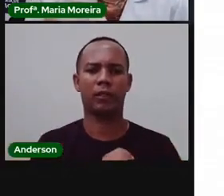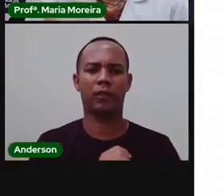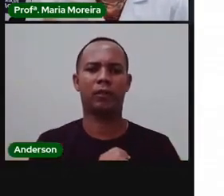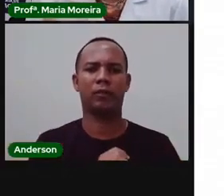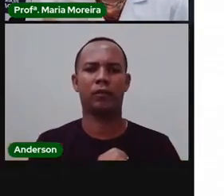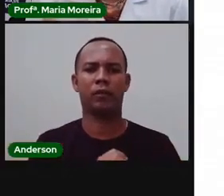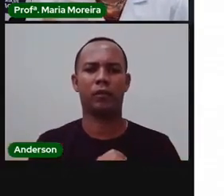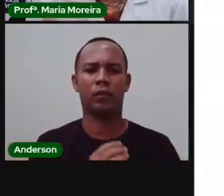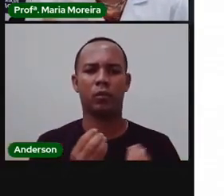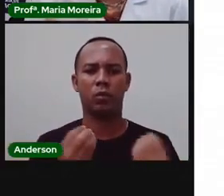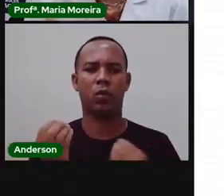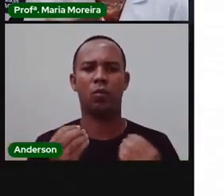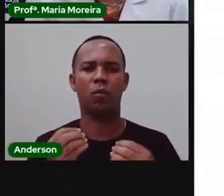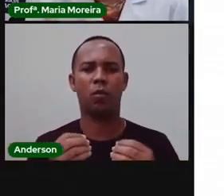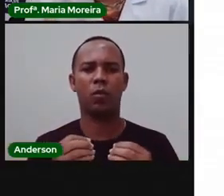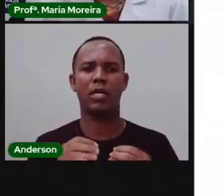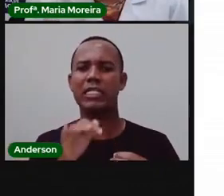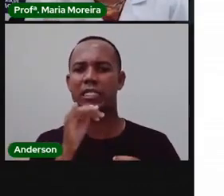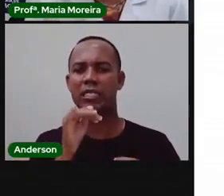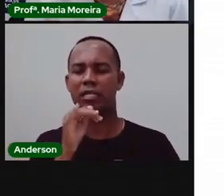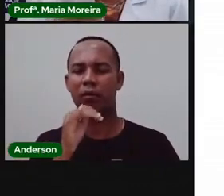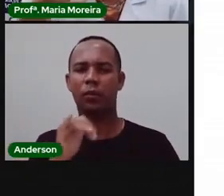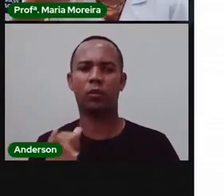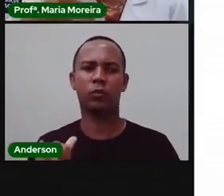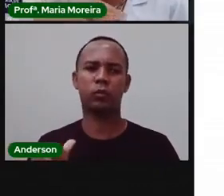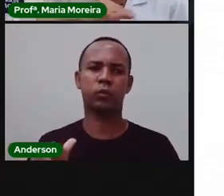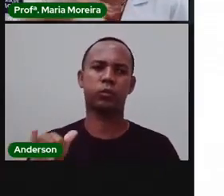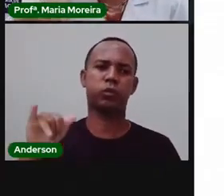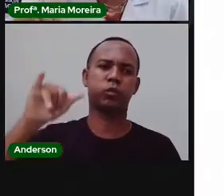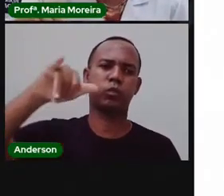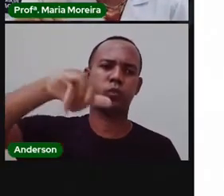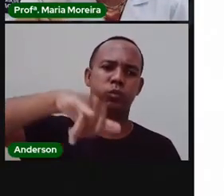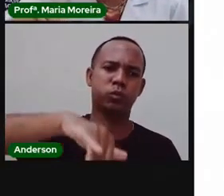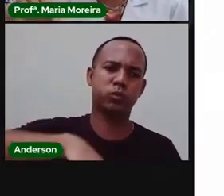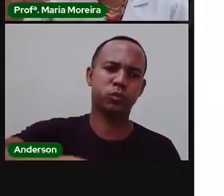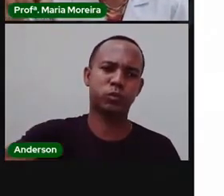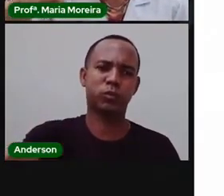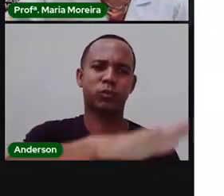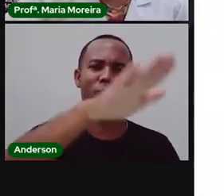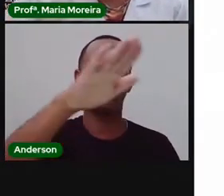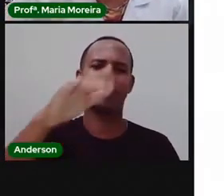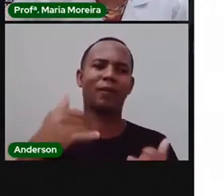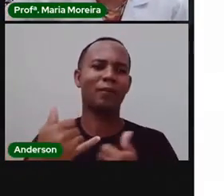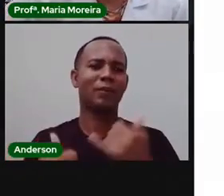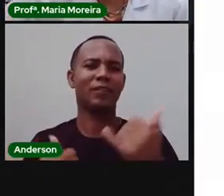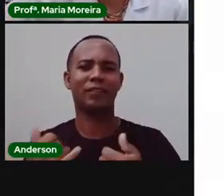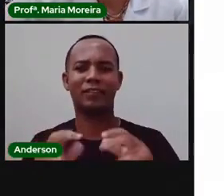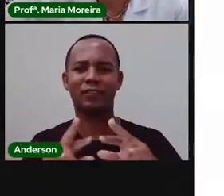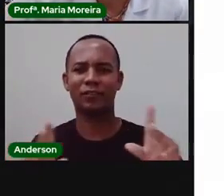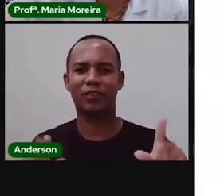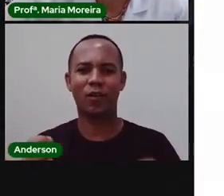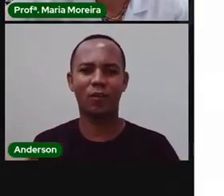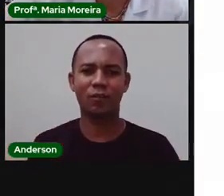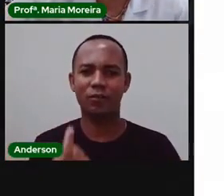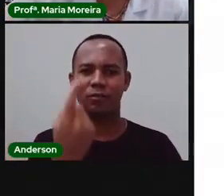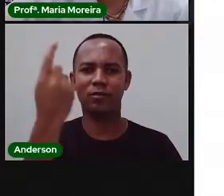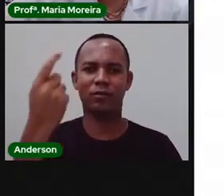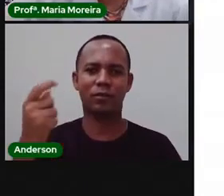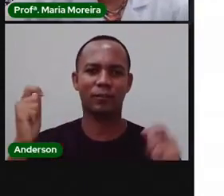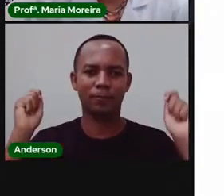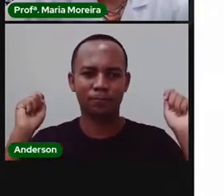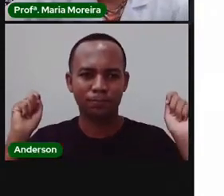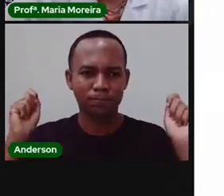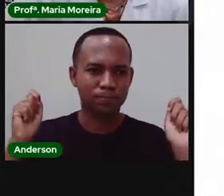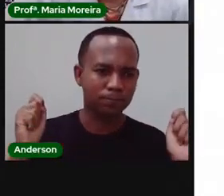casa. Como voo livre de asa delta e trilha. Outro ponto importante, medo de altura. Outro ponto culminante do município